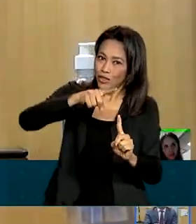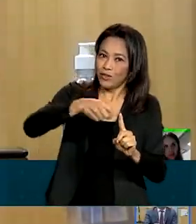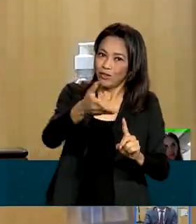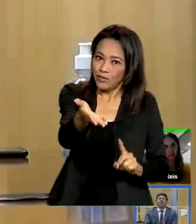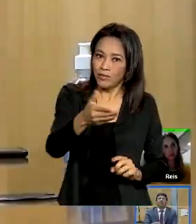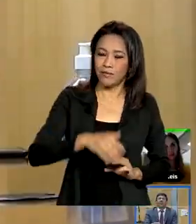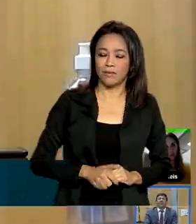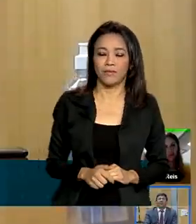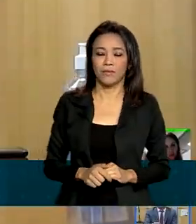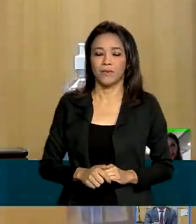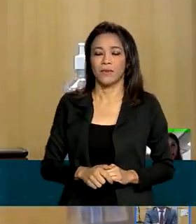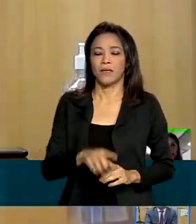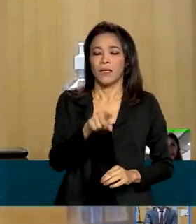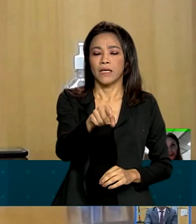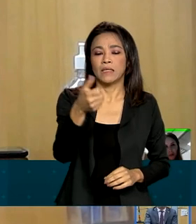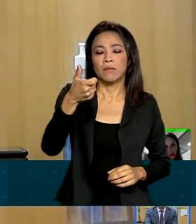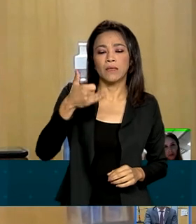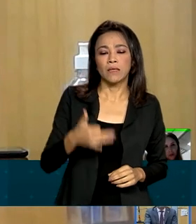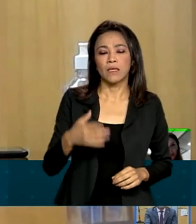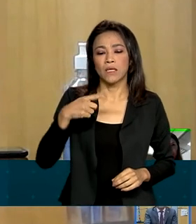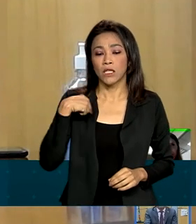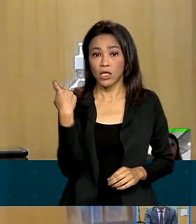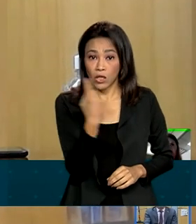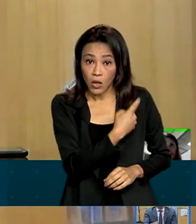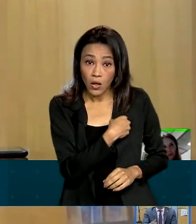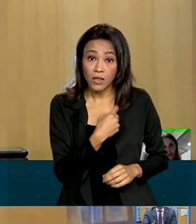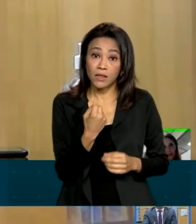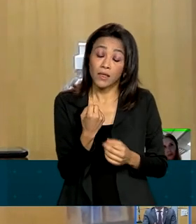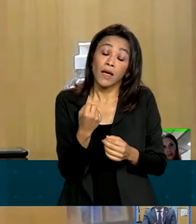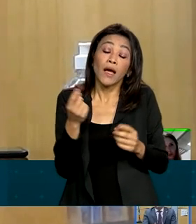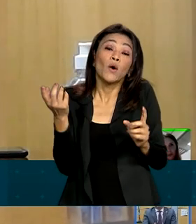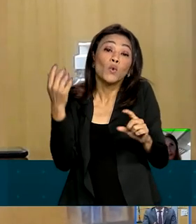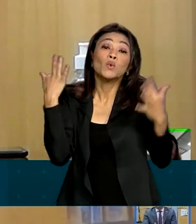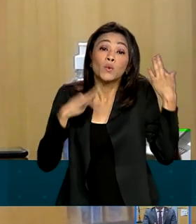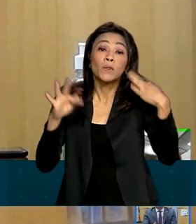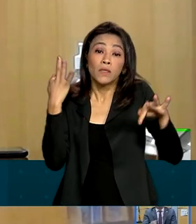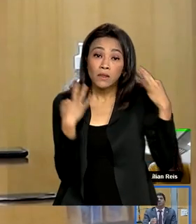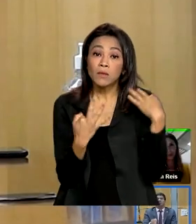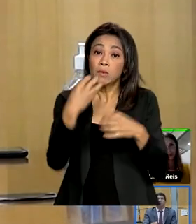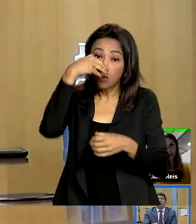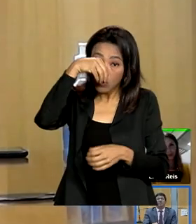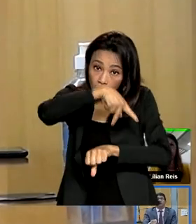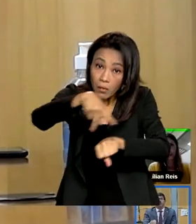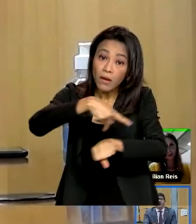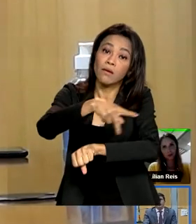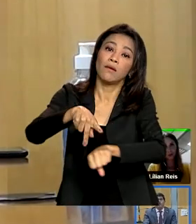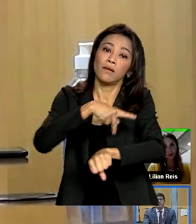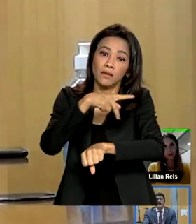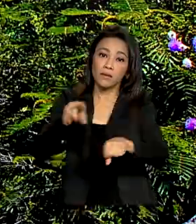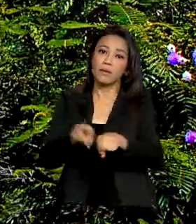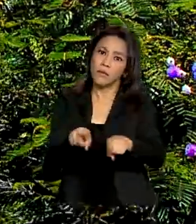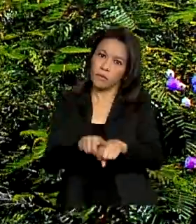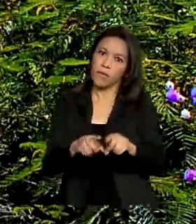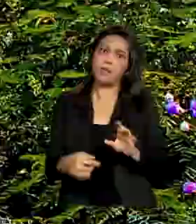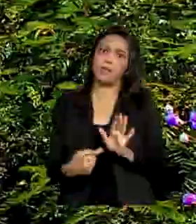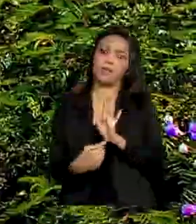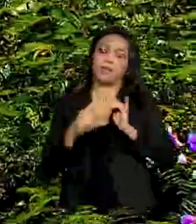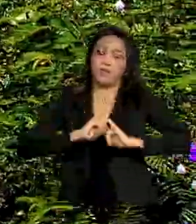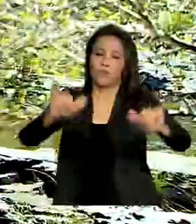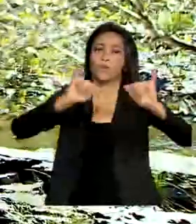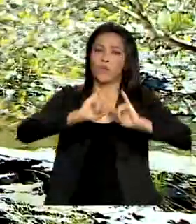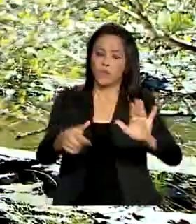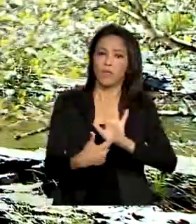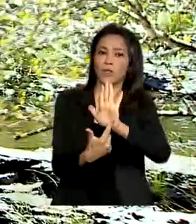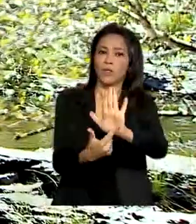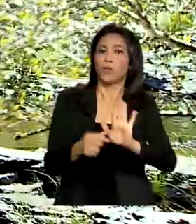nesse momento é que a gente fortaleça cada vez mais o turismo interno. Mas sem parar também a nossa divulgação no exterior. Para atrair cada